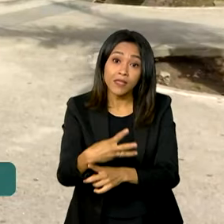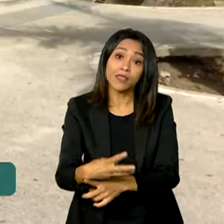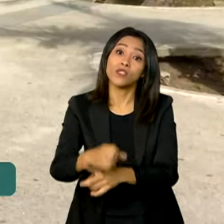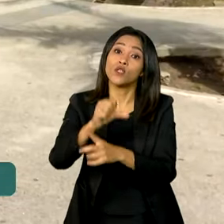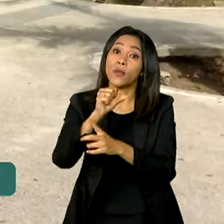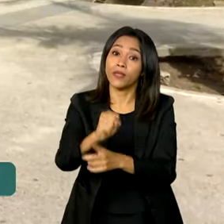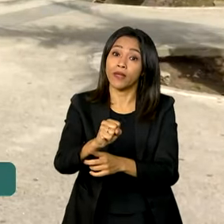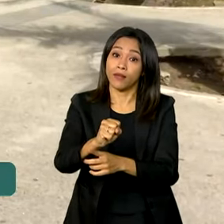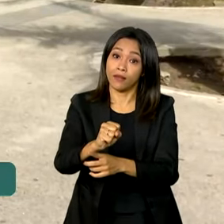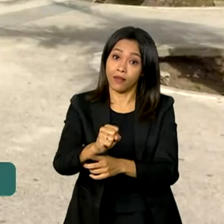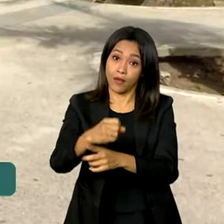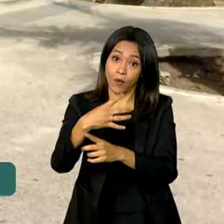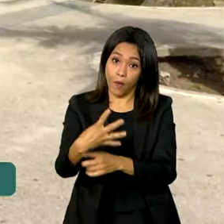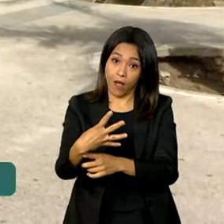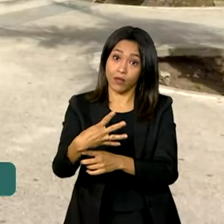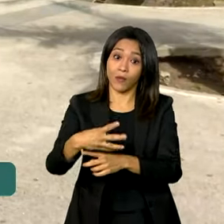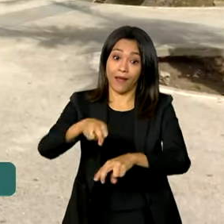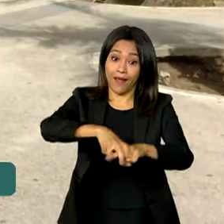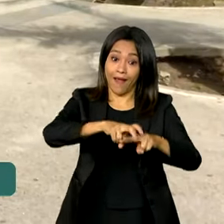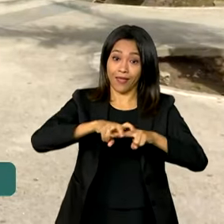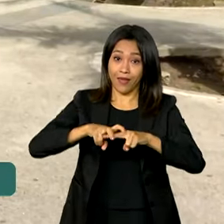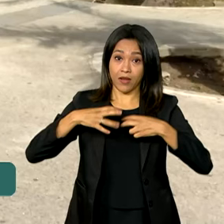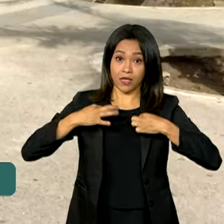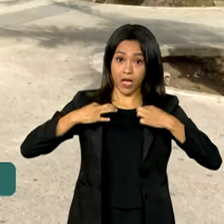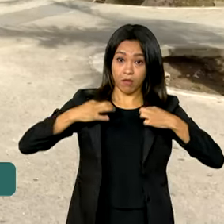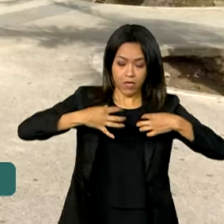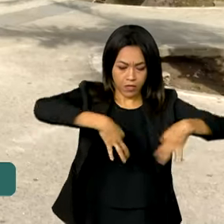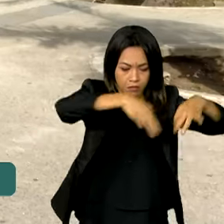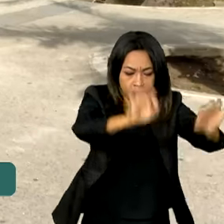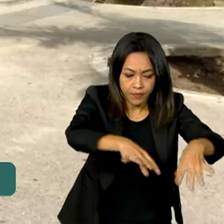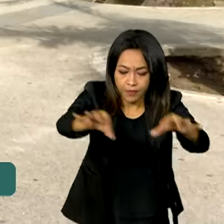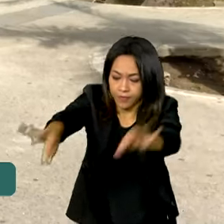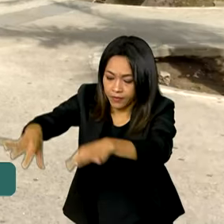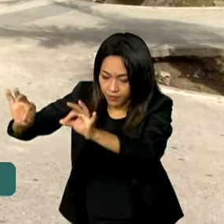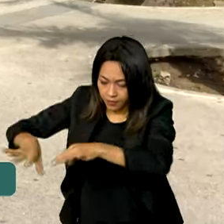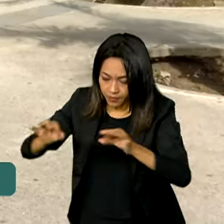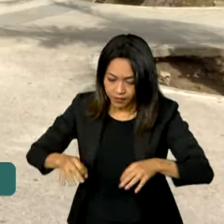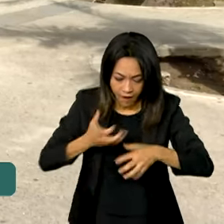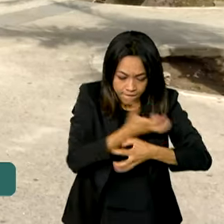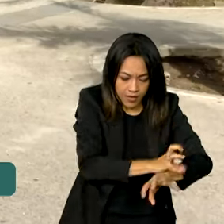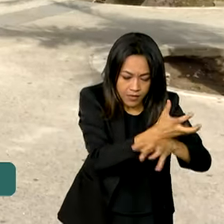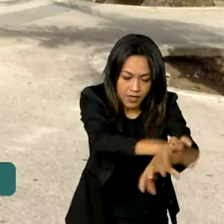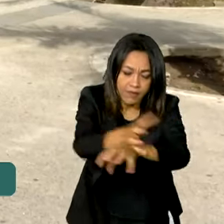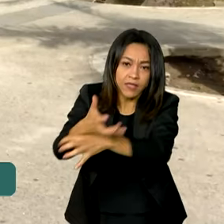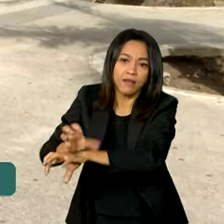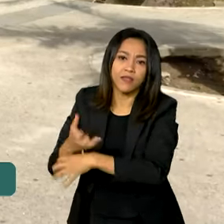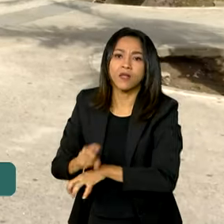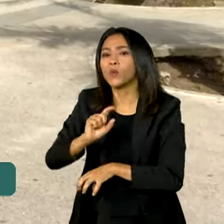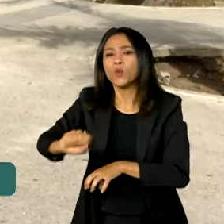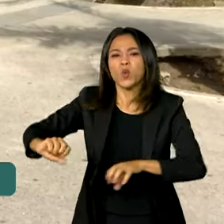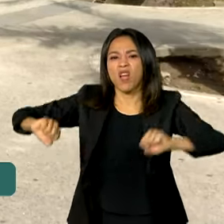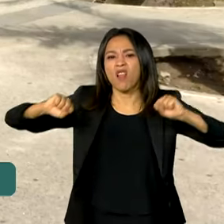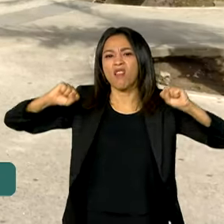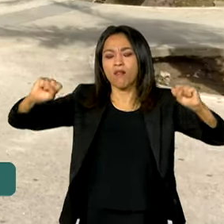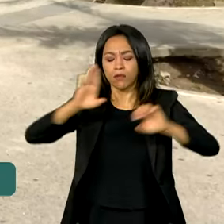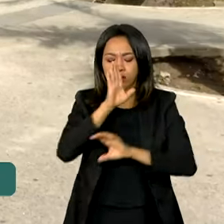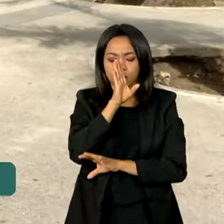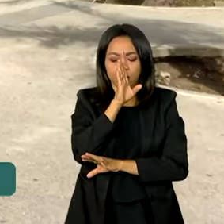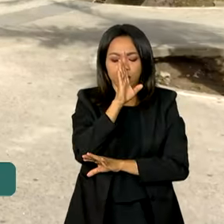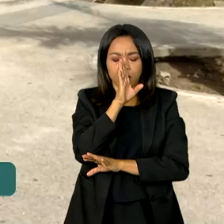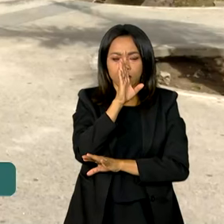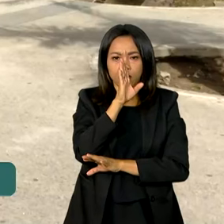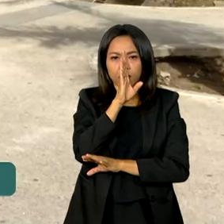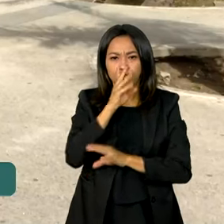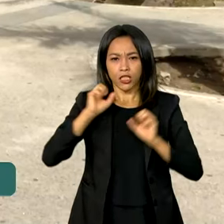cobertas com camisas de diversos times brasileiros e ficaram vazias propositalmente em uma manifestação silenciosa,